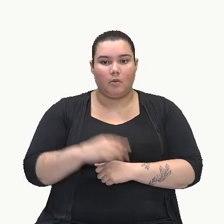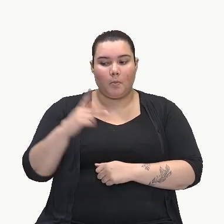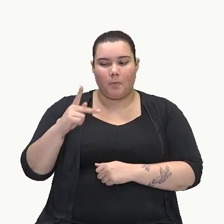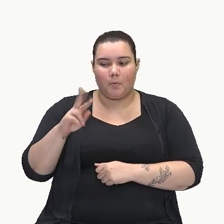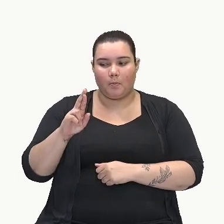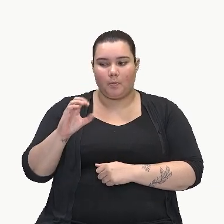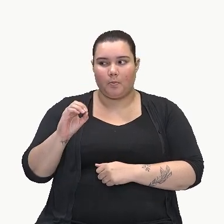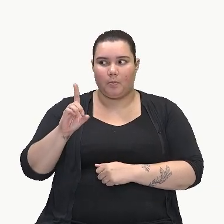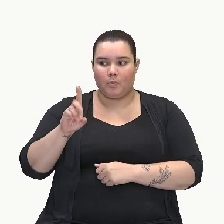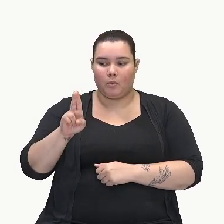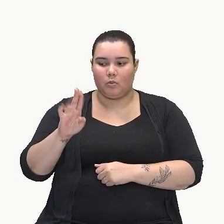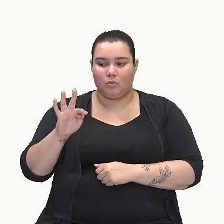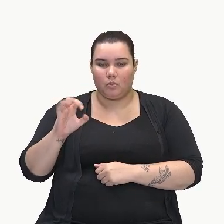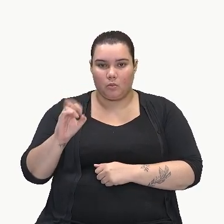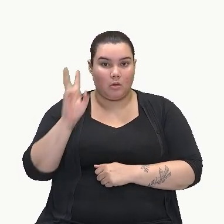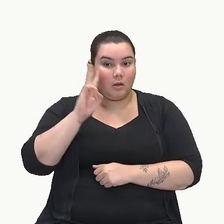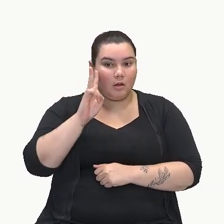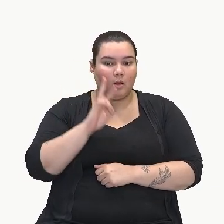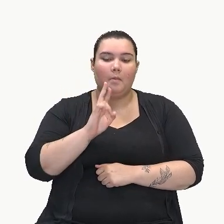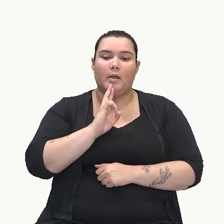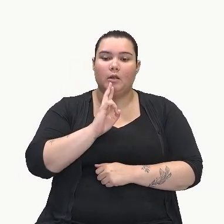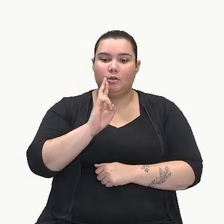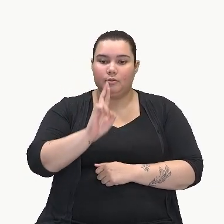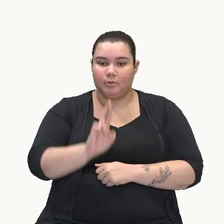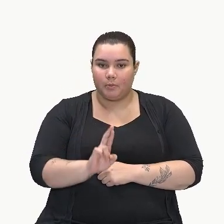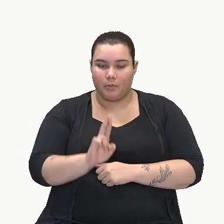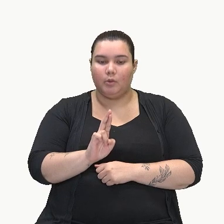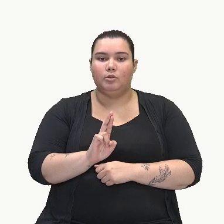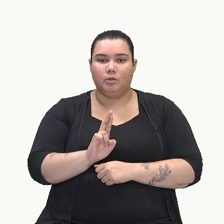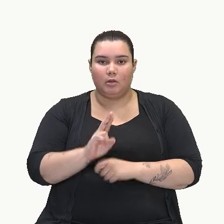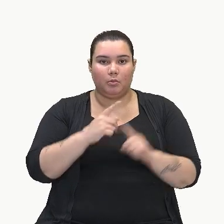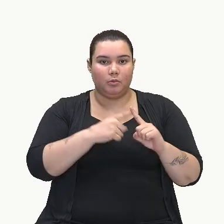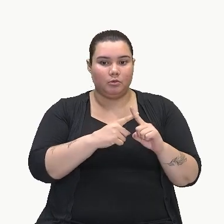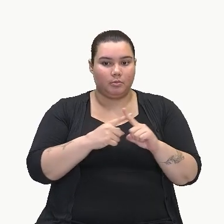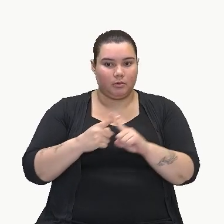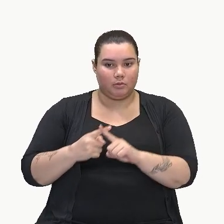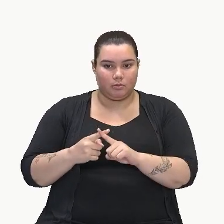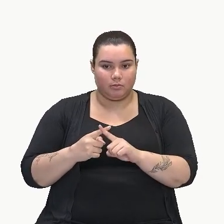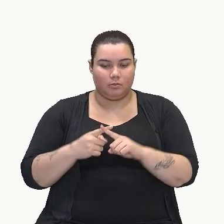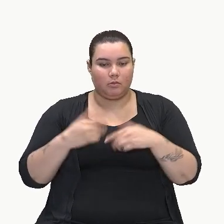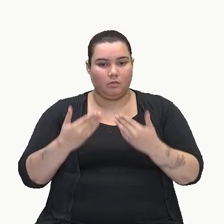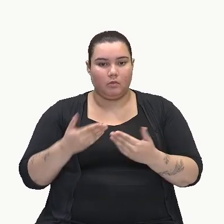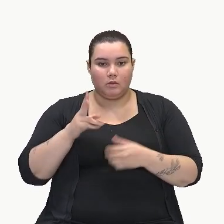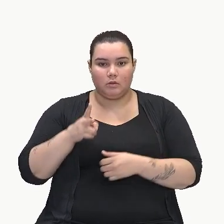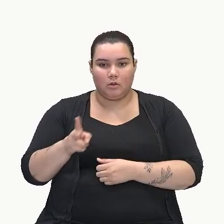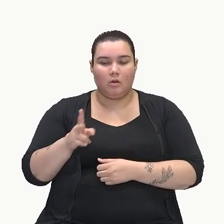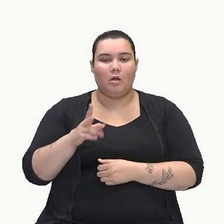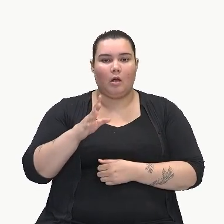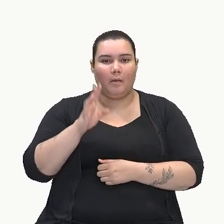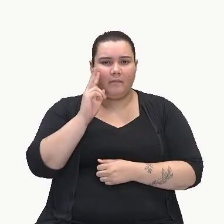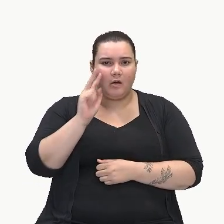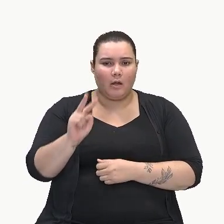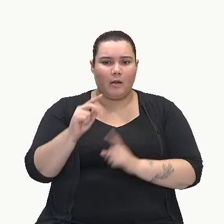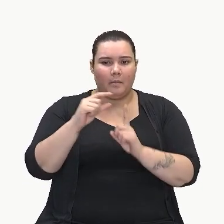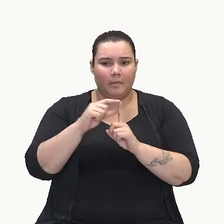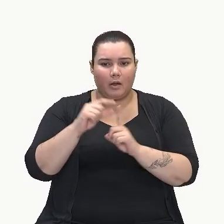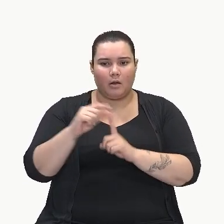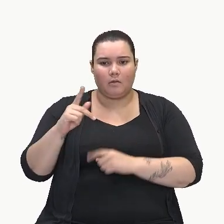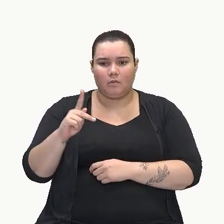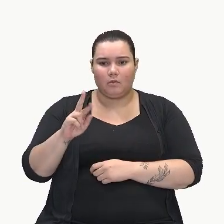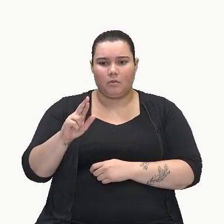é o resultado da nossa multiplicação. Então, sempre que você ouvir a palavra produto,